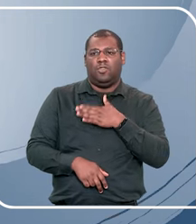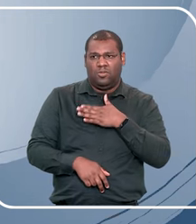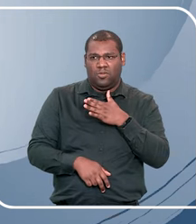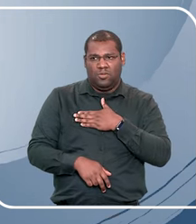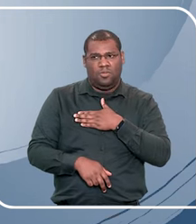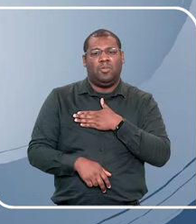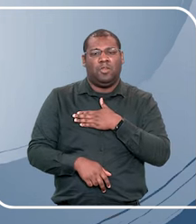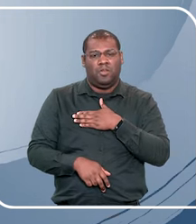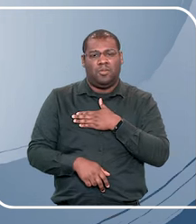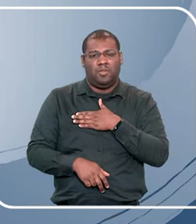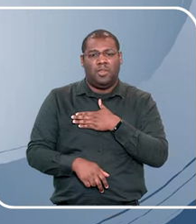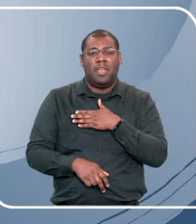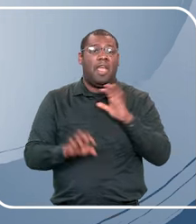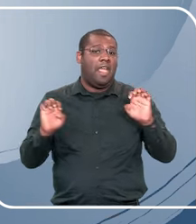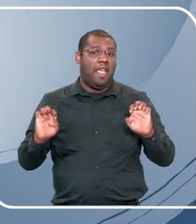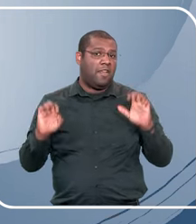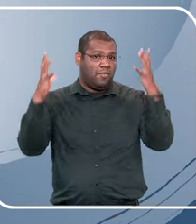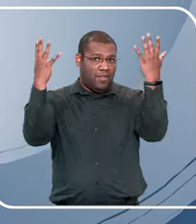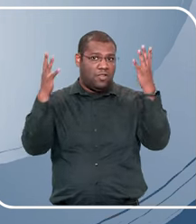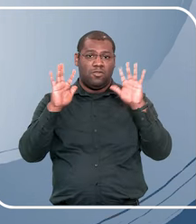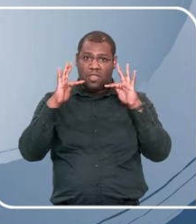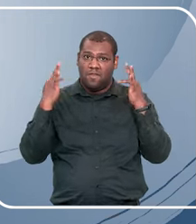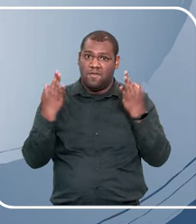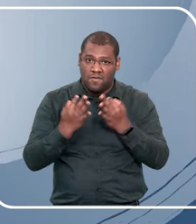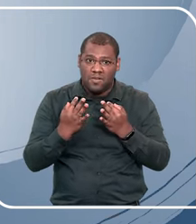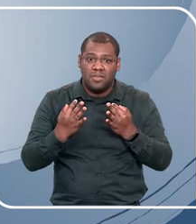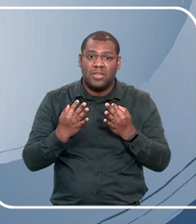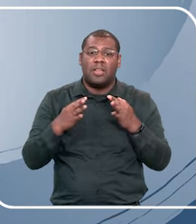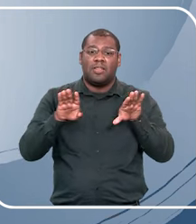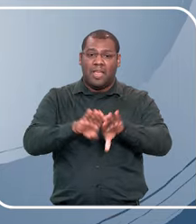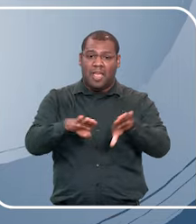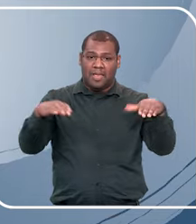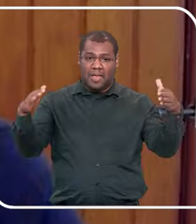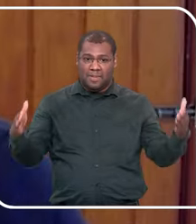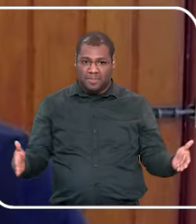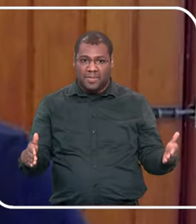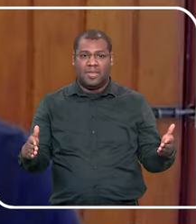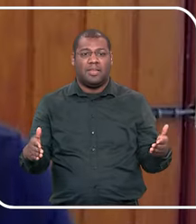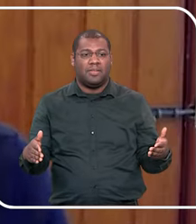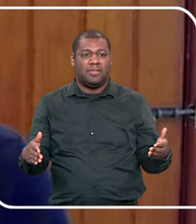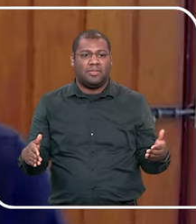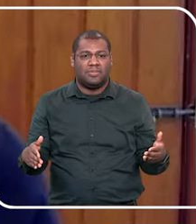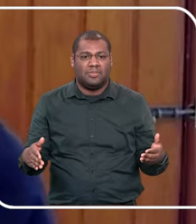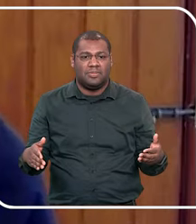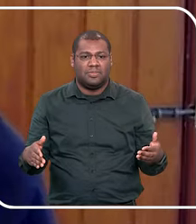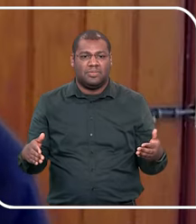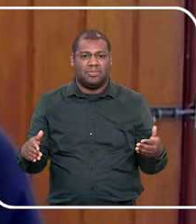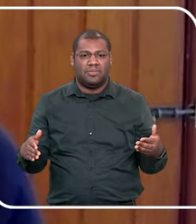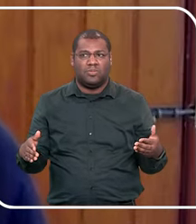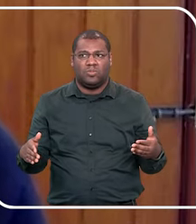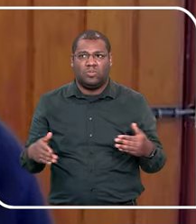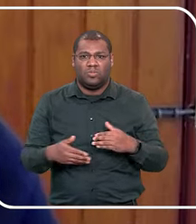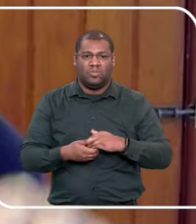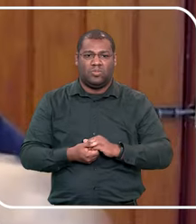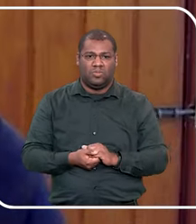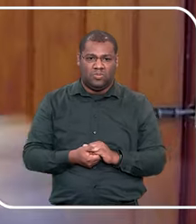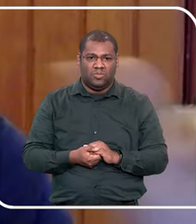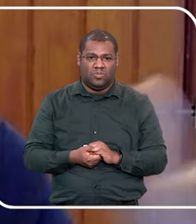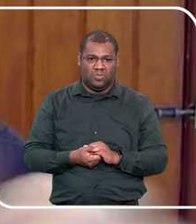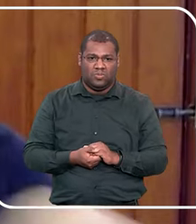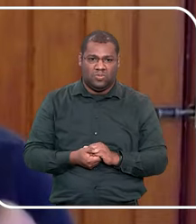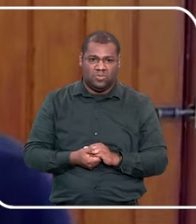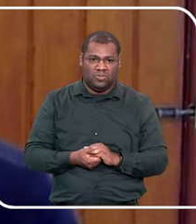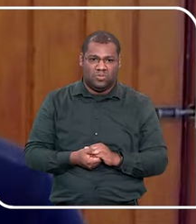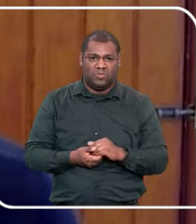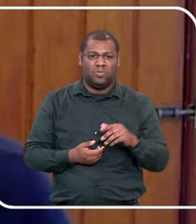era muito natural, a gente está em um evento de família, está lá na mesa, tirava as coisas de cima da mesa, e já botava